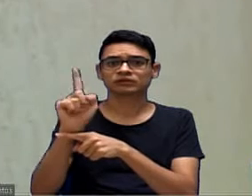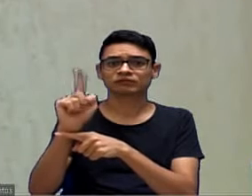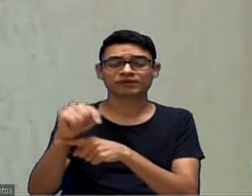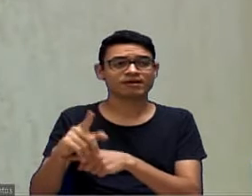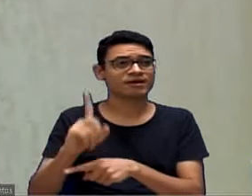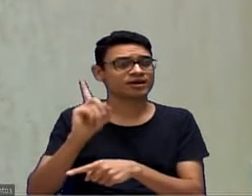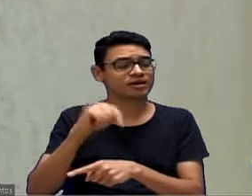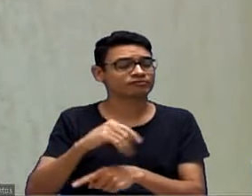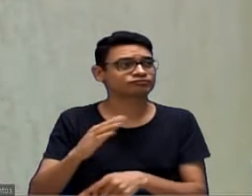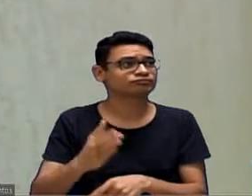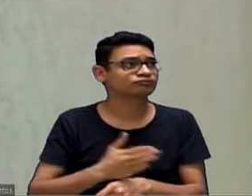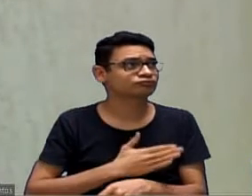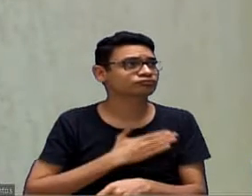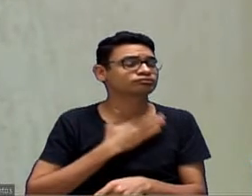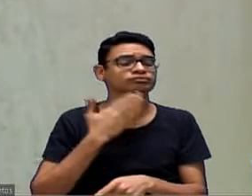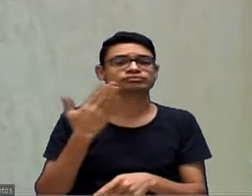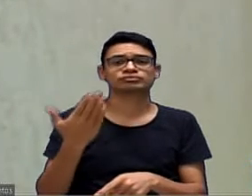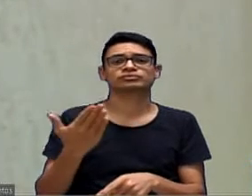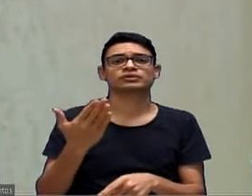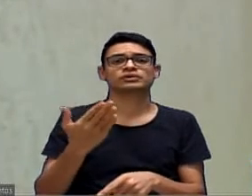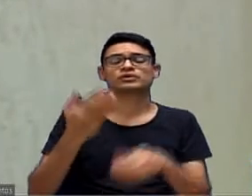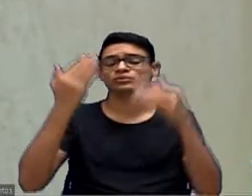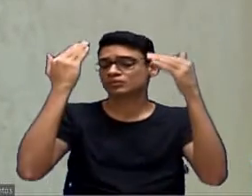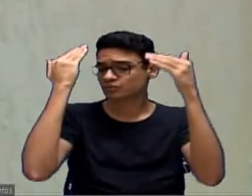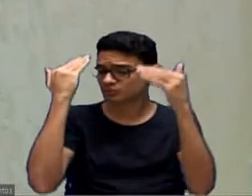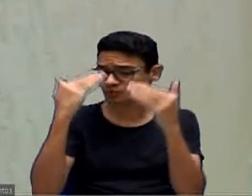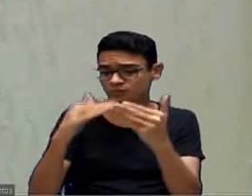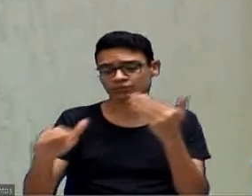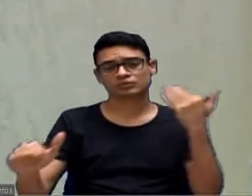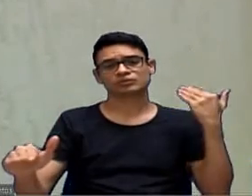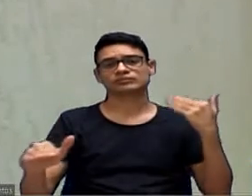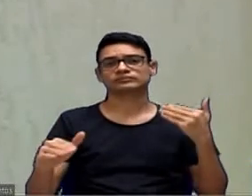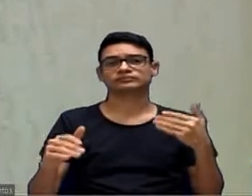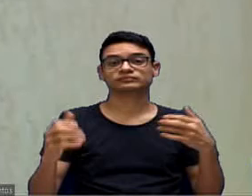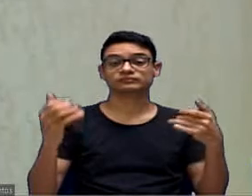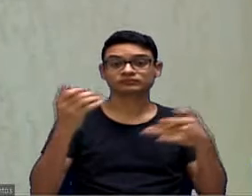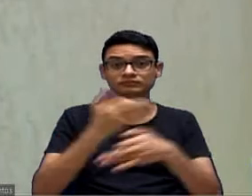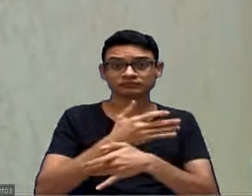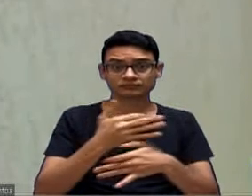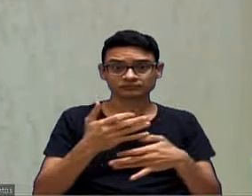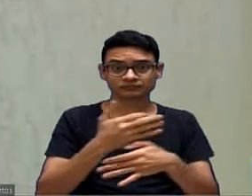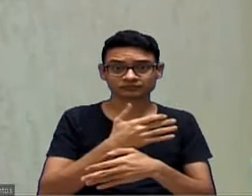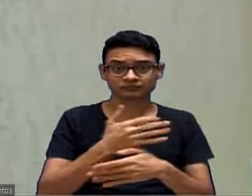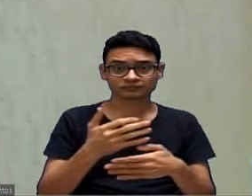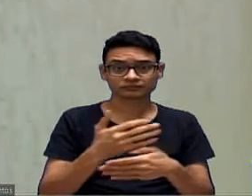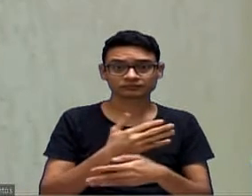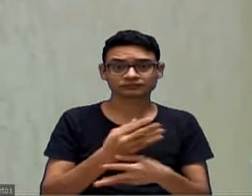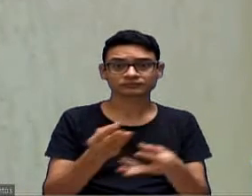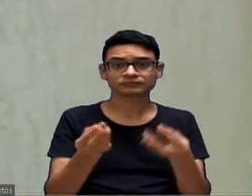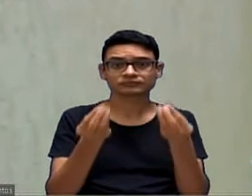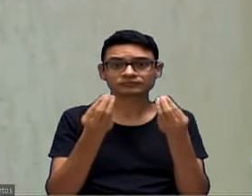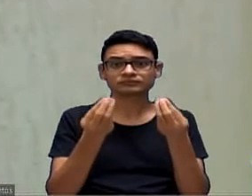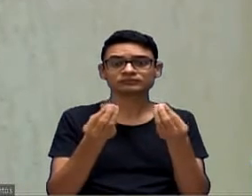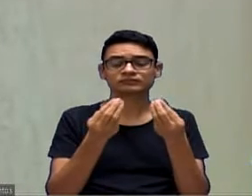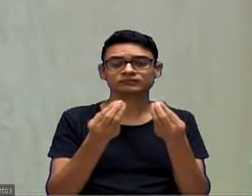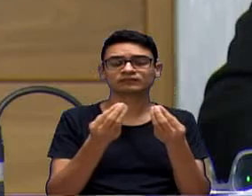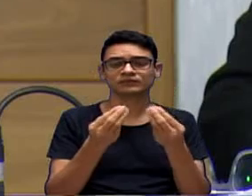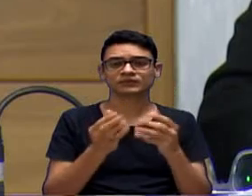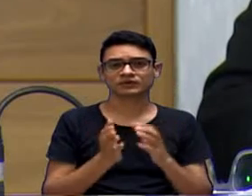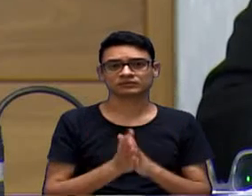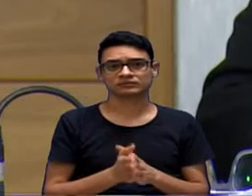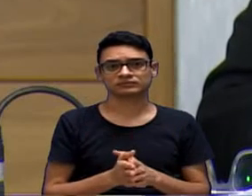como esse que não dá para entender como é que a cidade vai sendo super voada sem